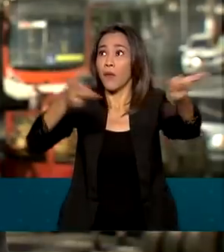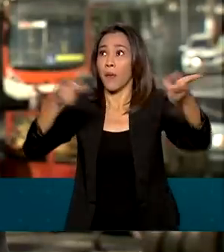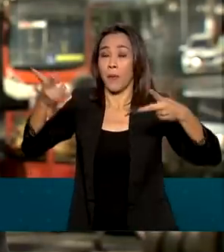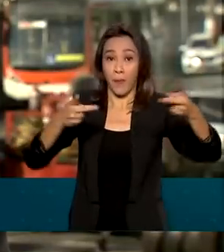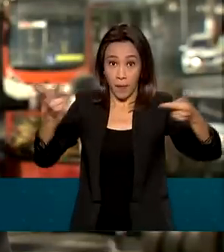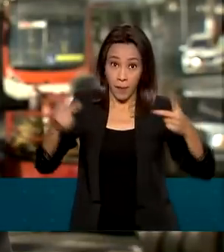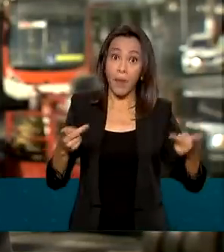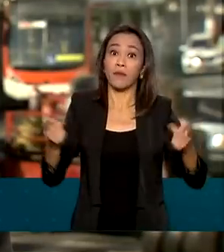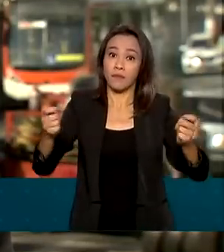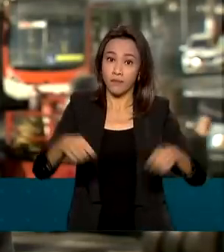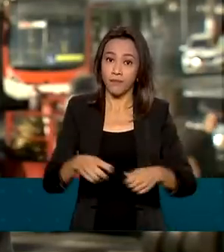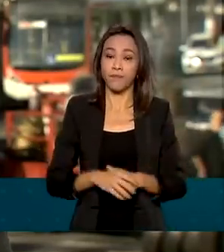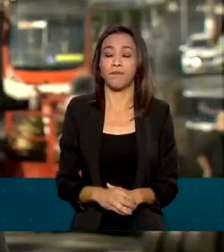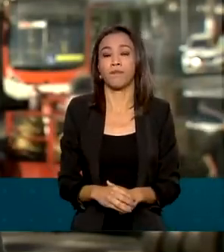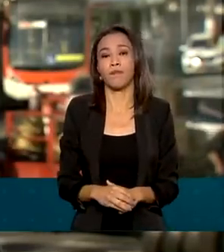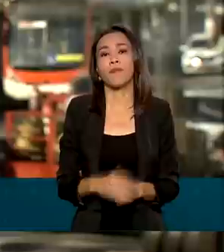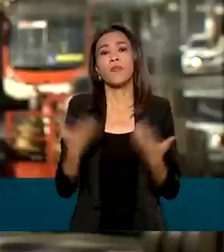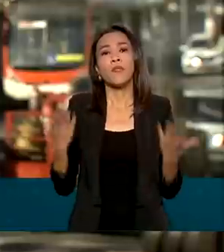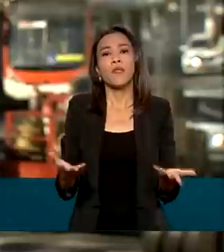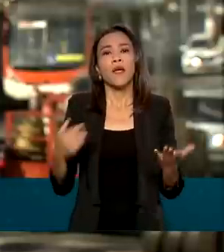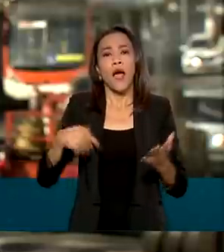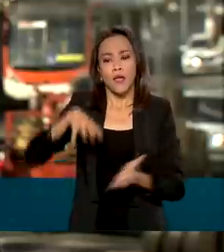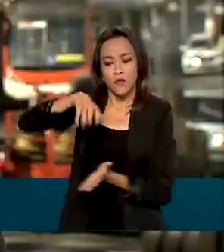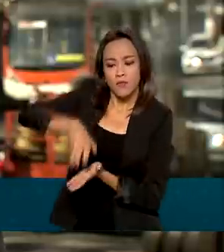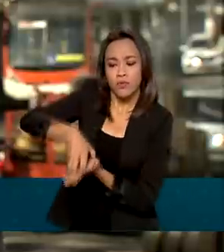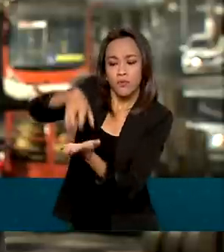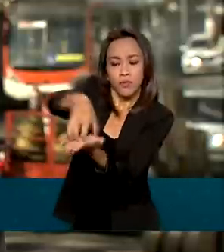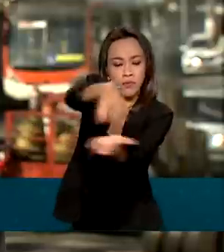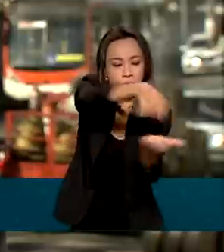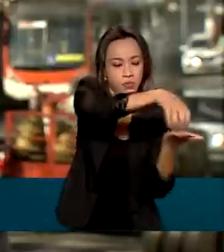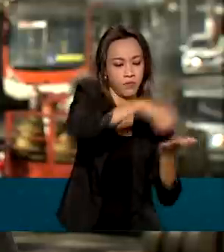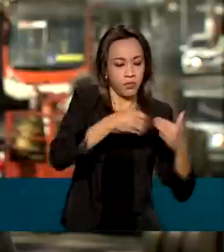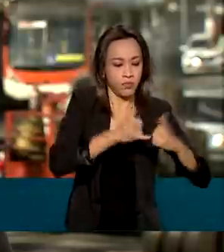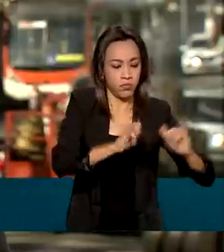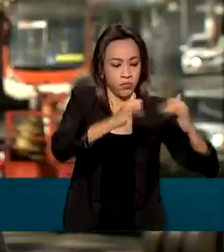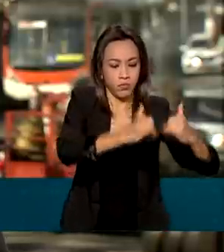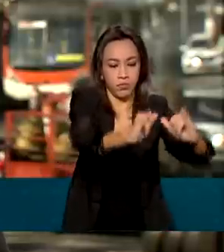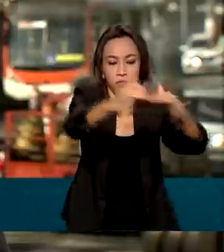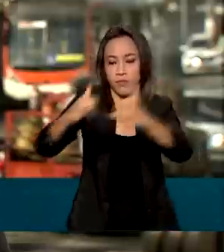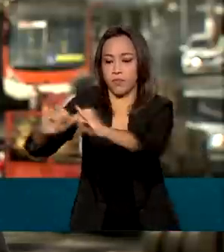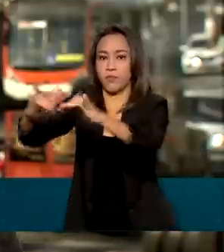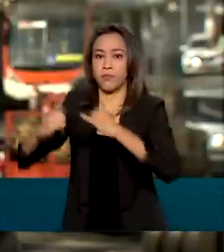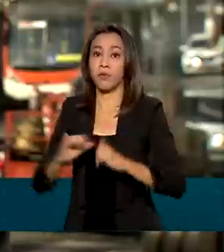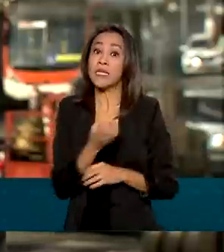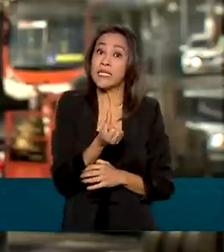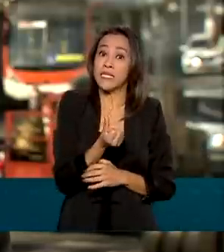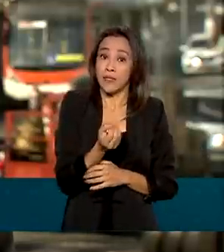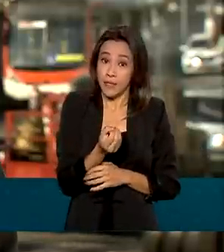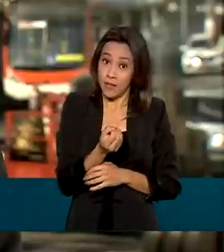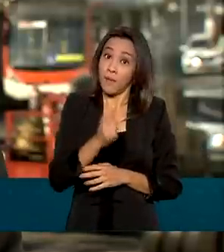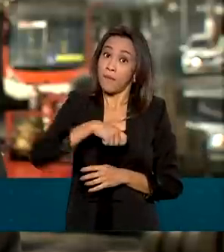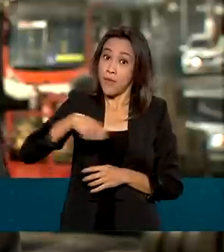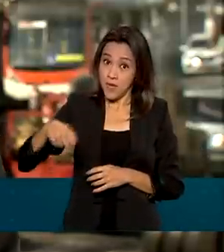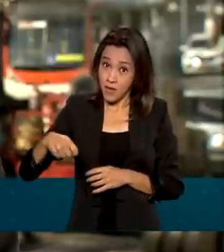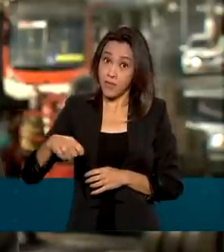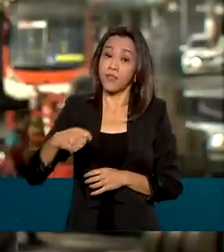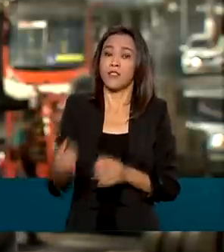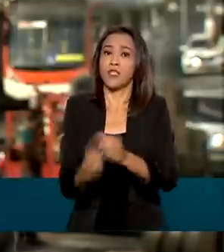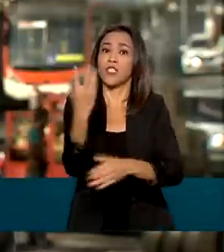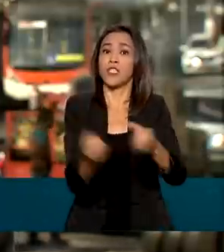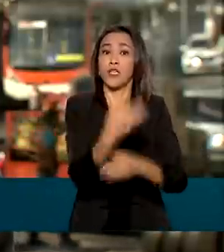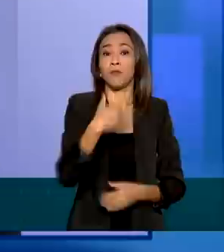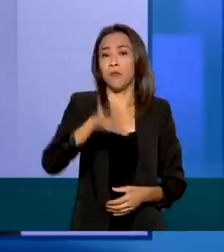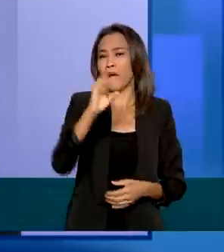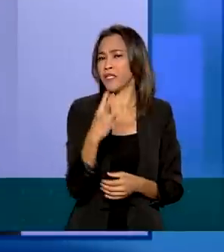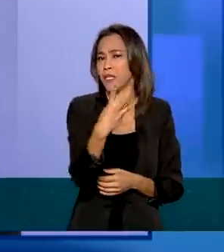capacidade de transmissão. As subestações devem ser entregues em até 60 meses, gerando mais de 3 mil empregos